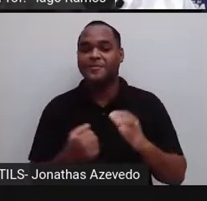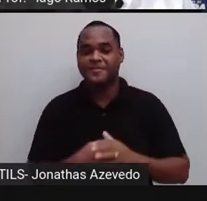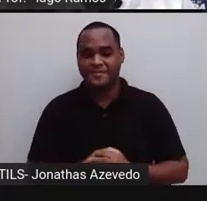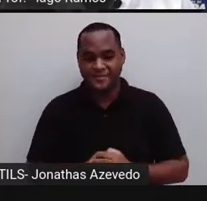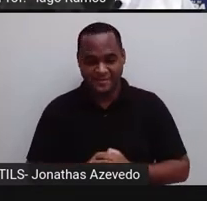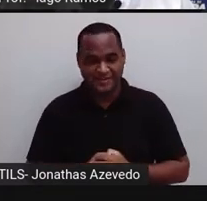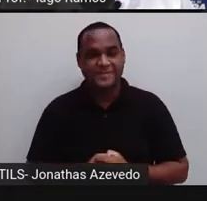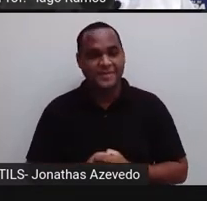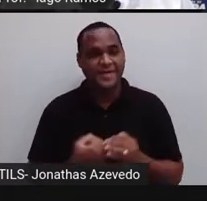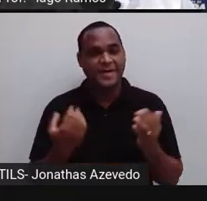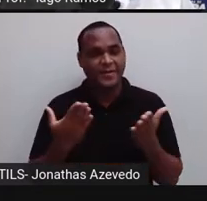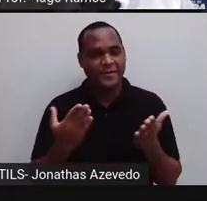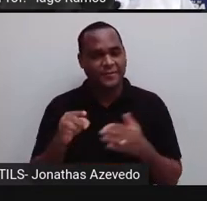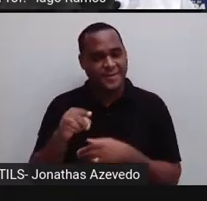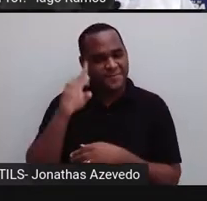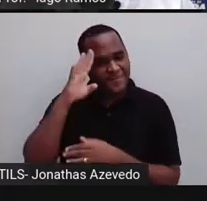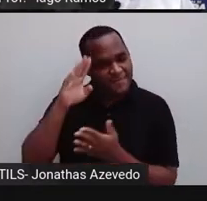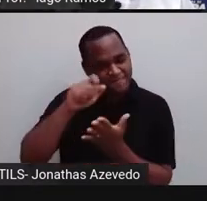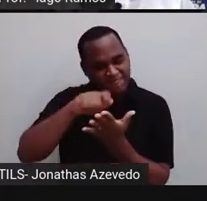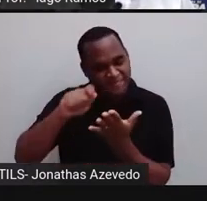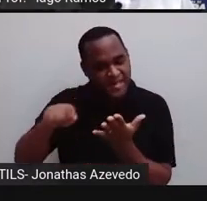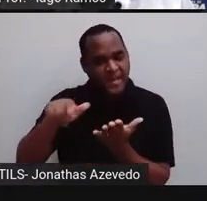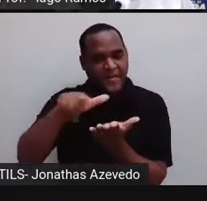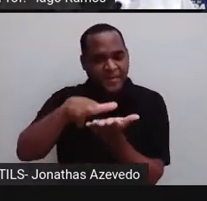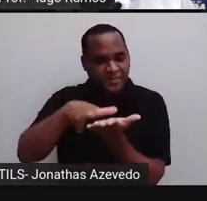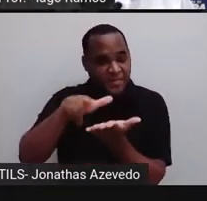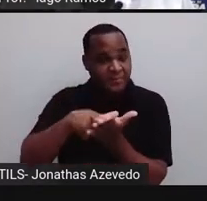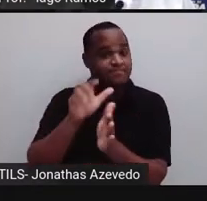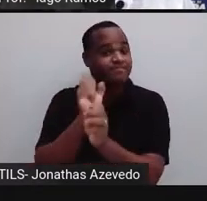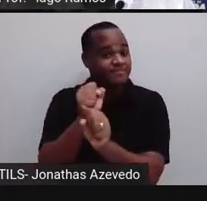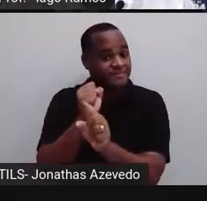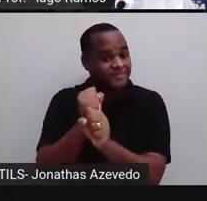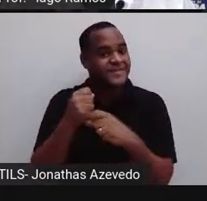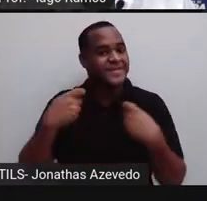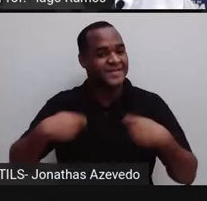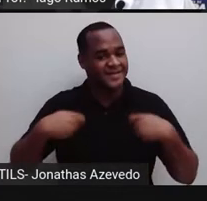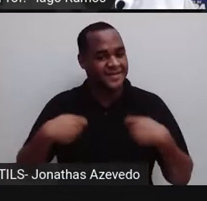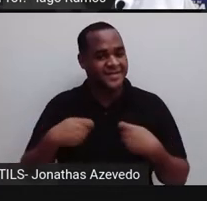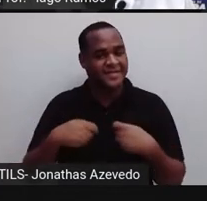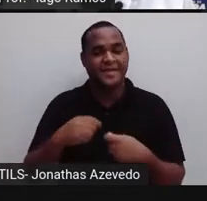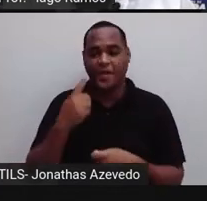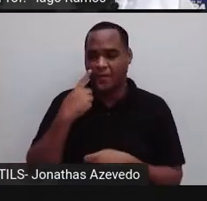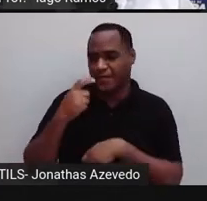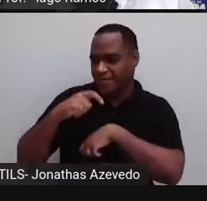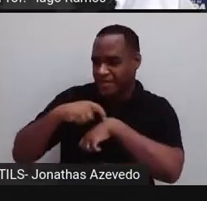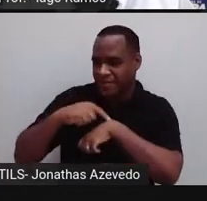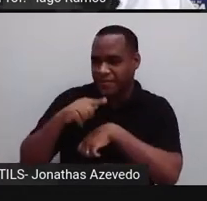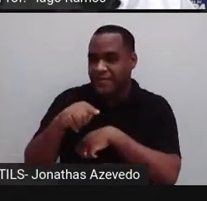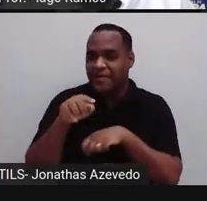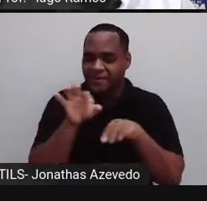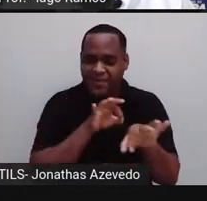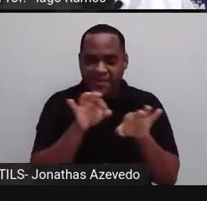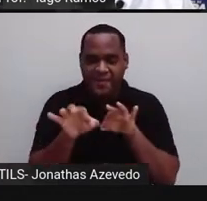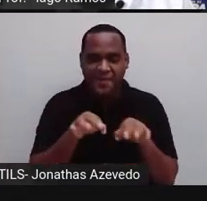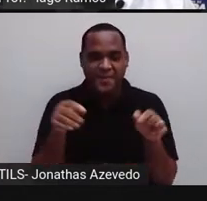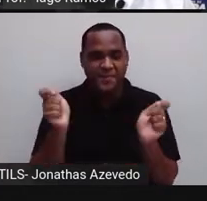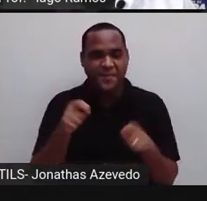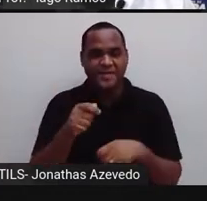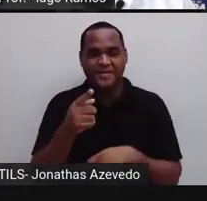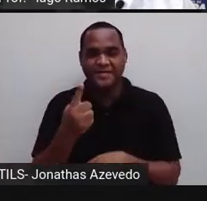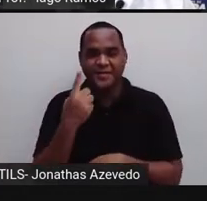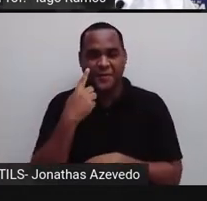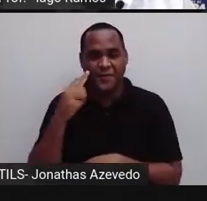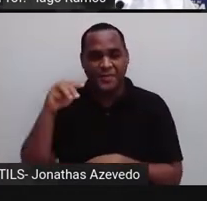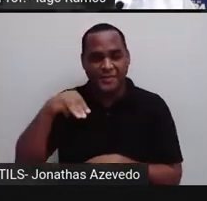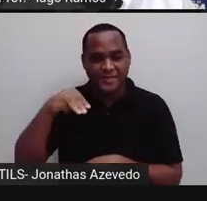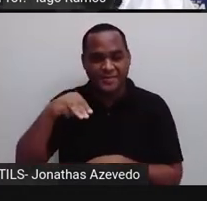Agora é hora de rascunhar e fazer cálculos, tá bom? Vou te dar esse tempo para que você faça, tá bom? É isso